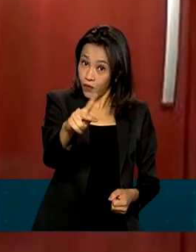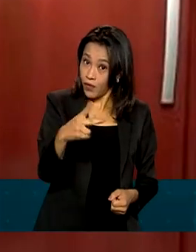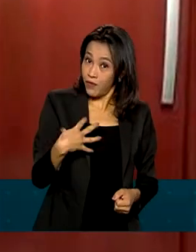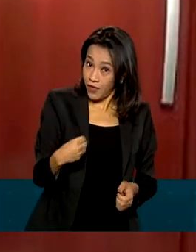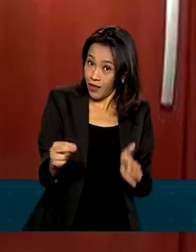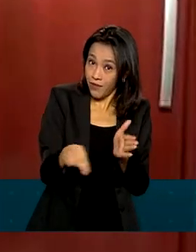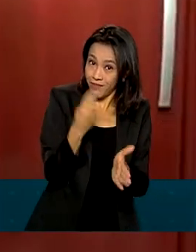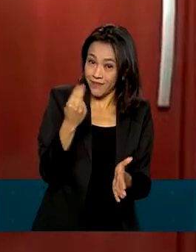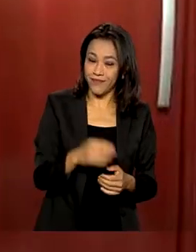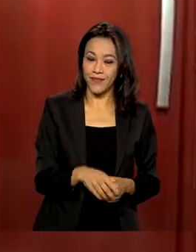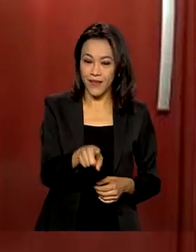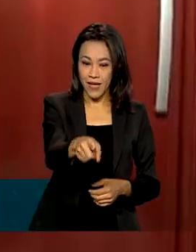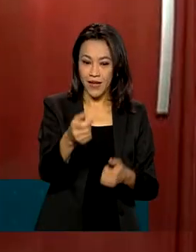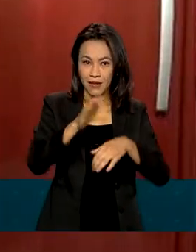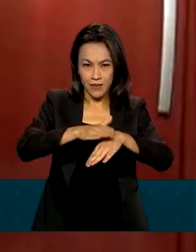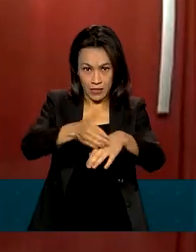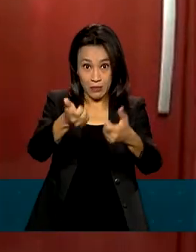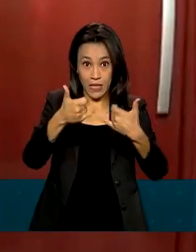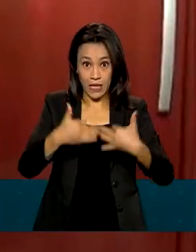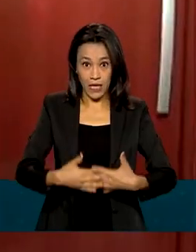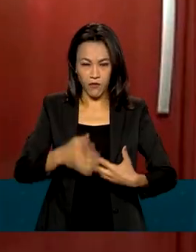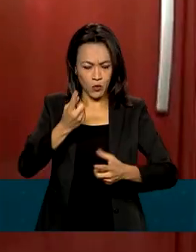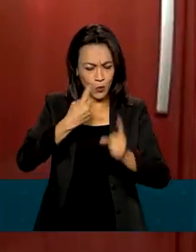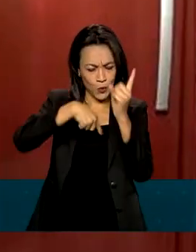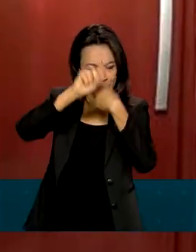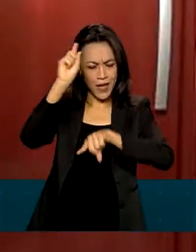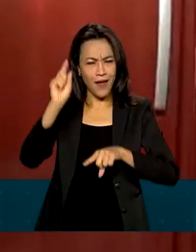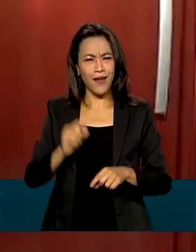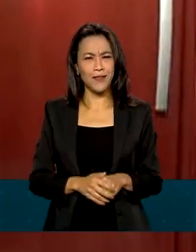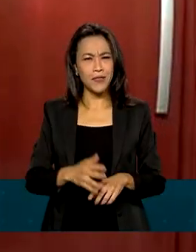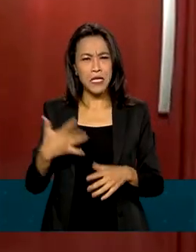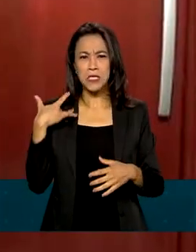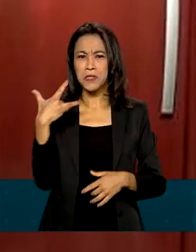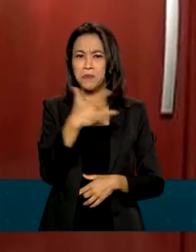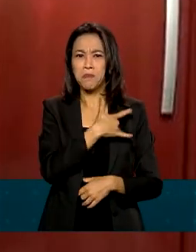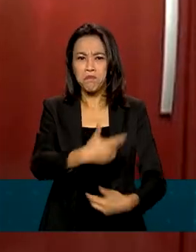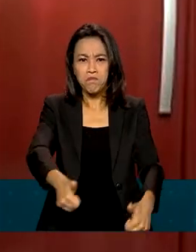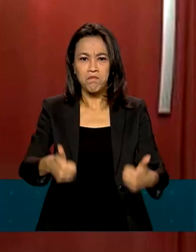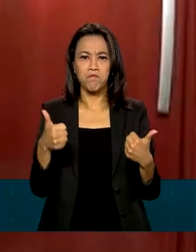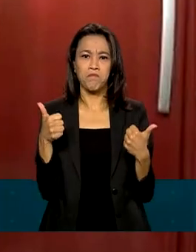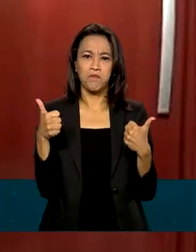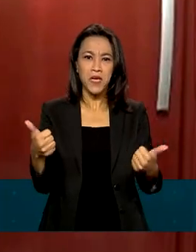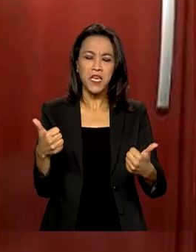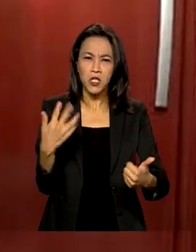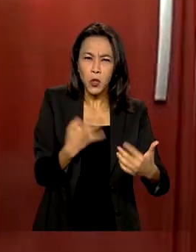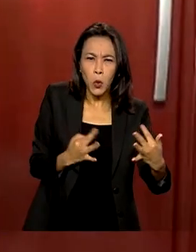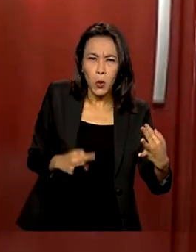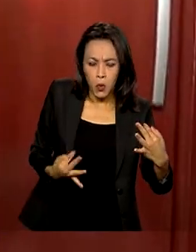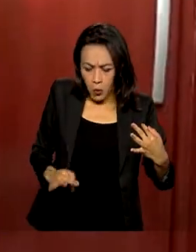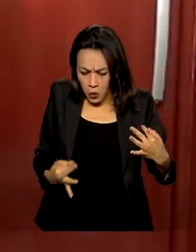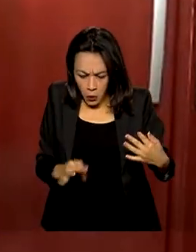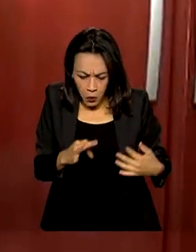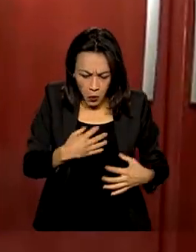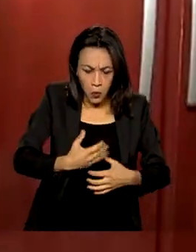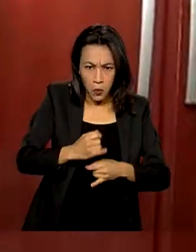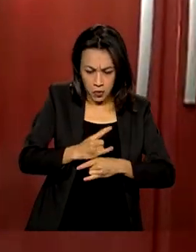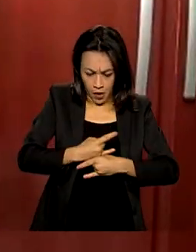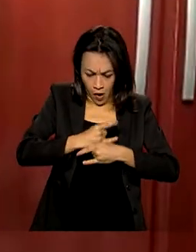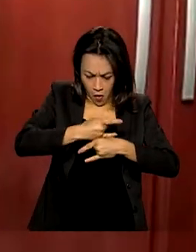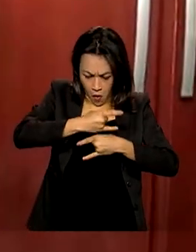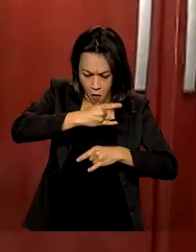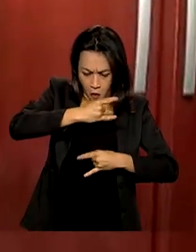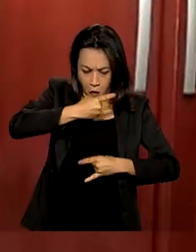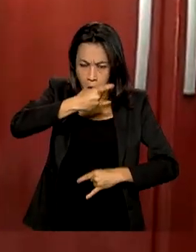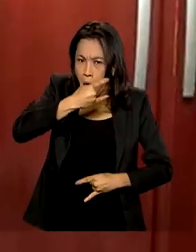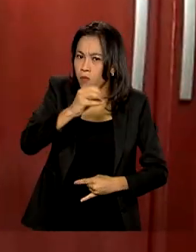operação foi um sucesso. Ela está super bem e ela não está sentindo dor. Ela já está fazendo